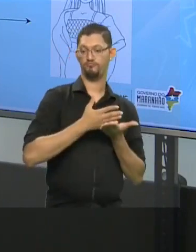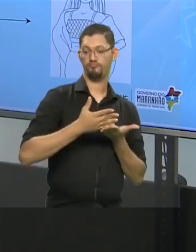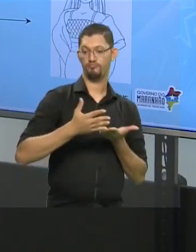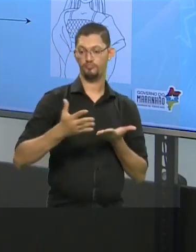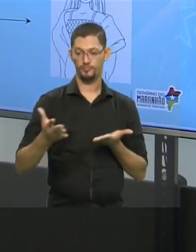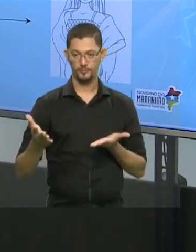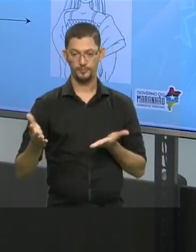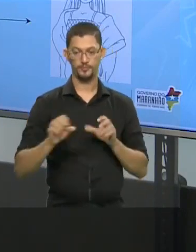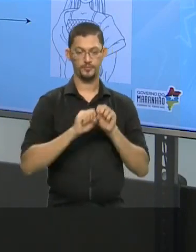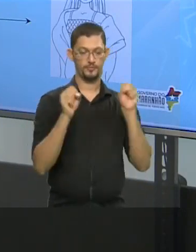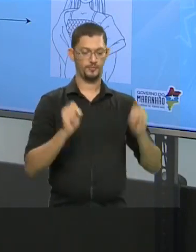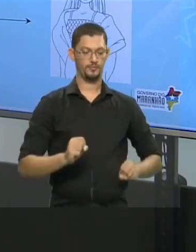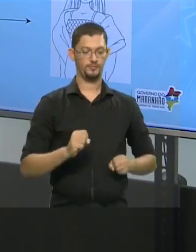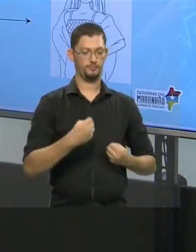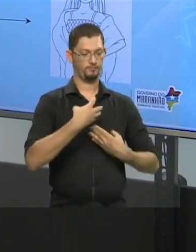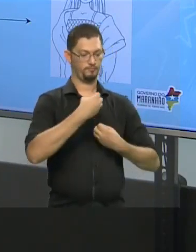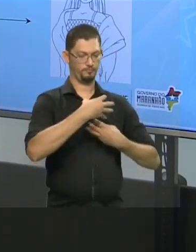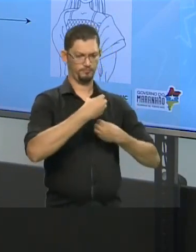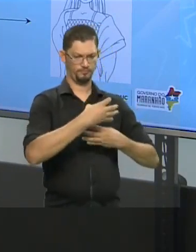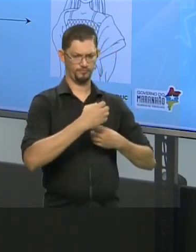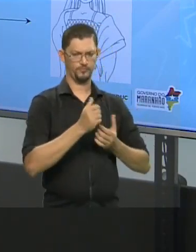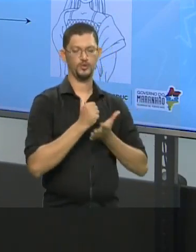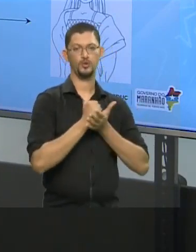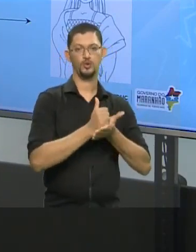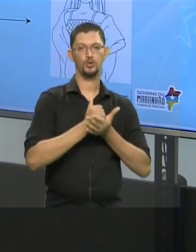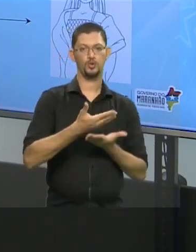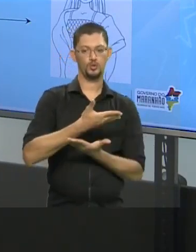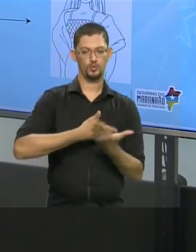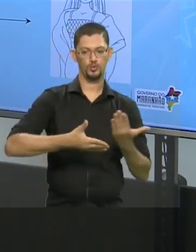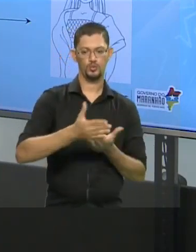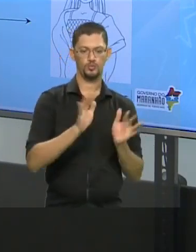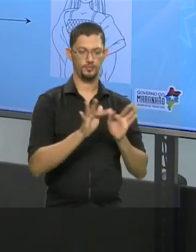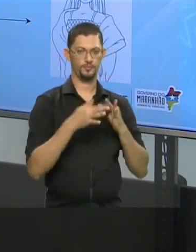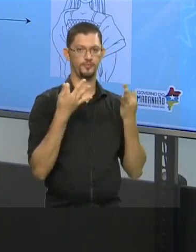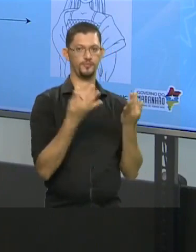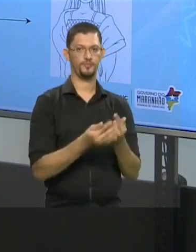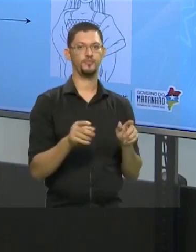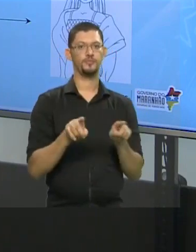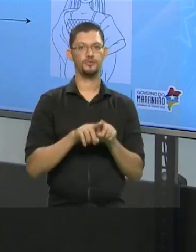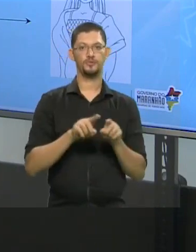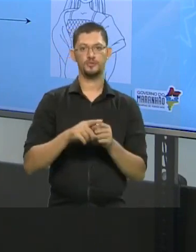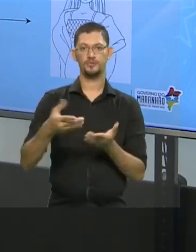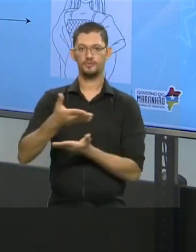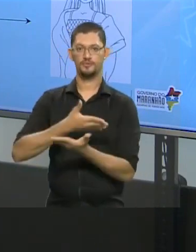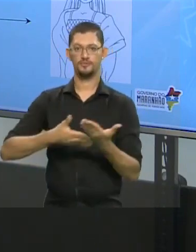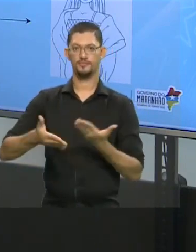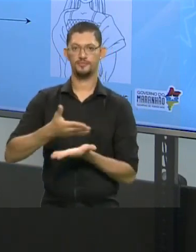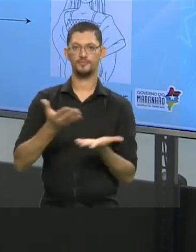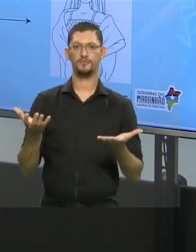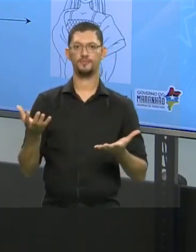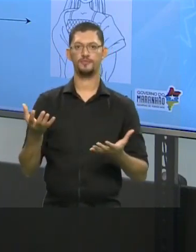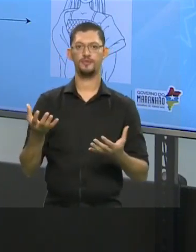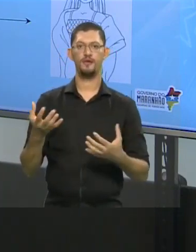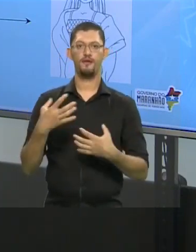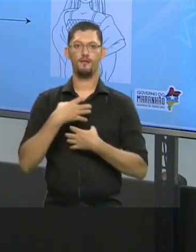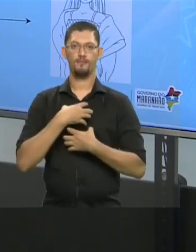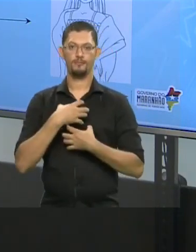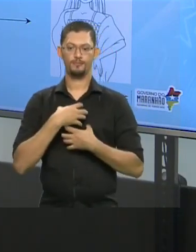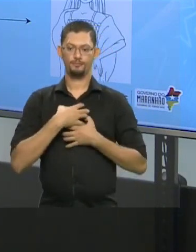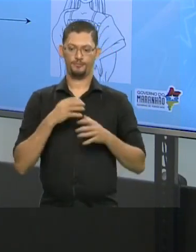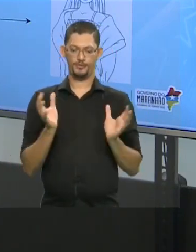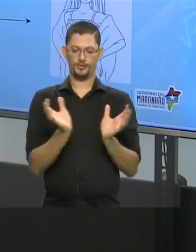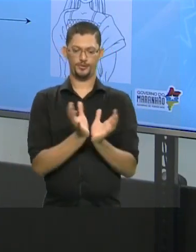processo formativo junto com as nossas relações familiares e junto com as nossas relações afetivas desse